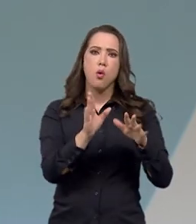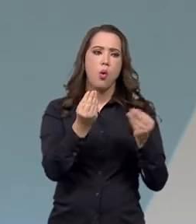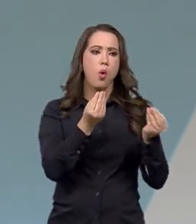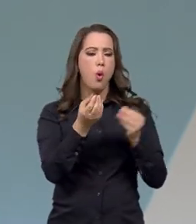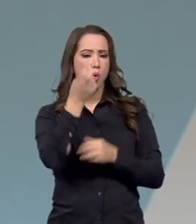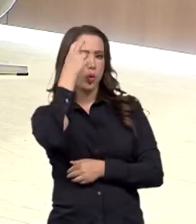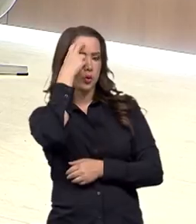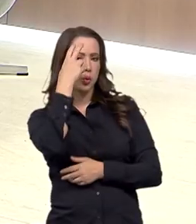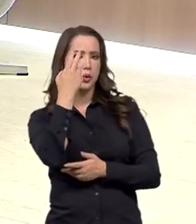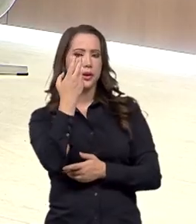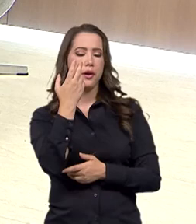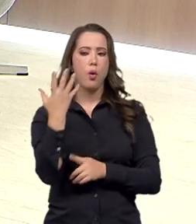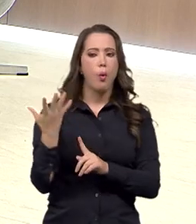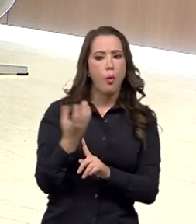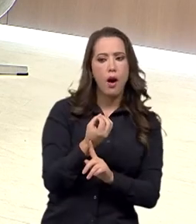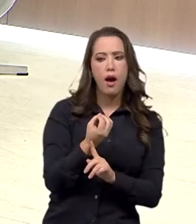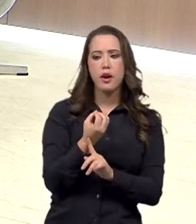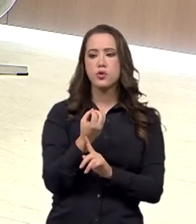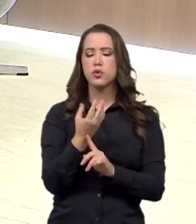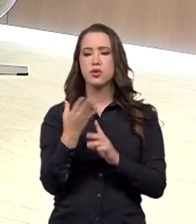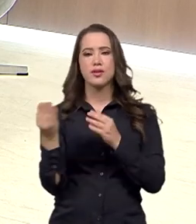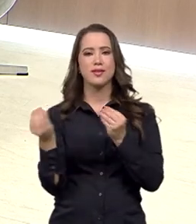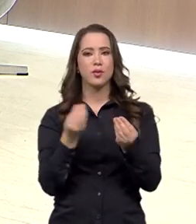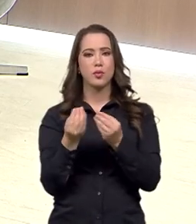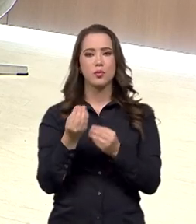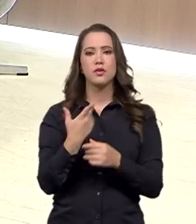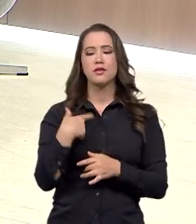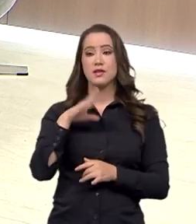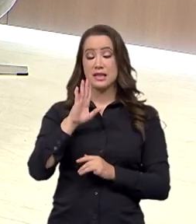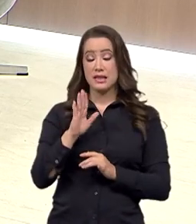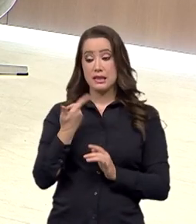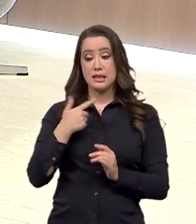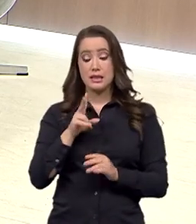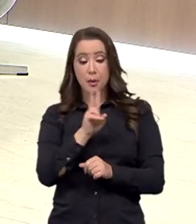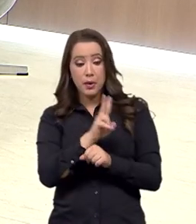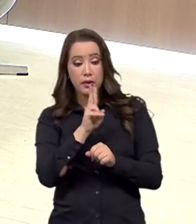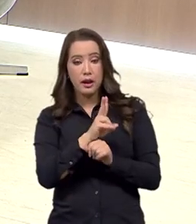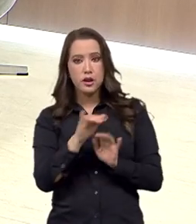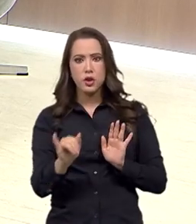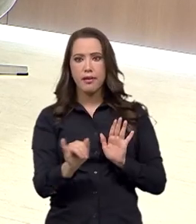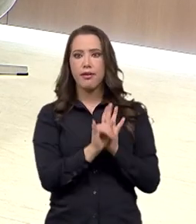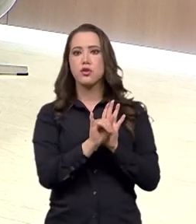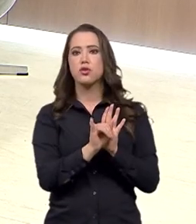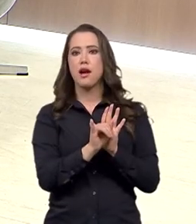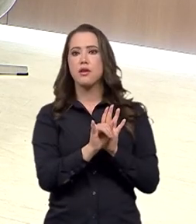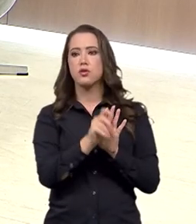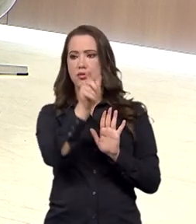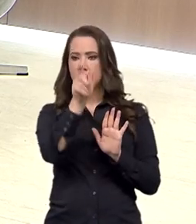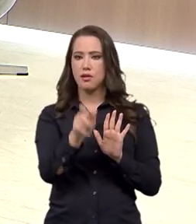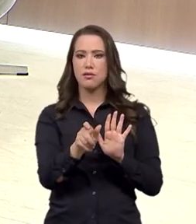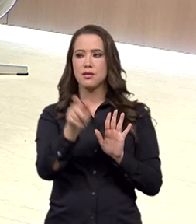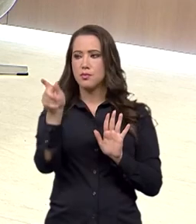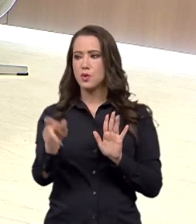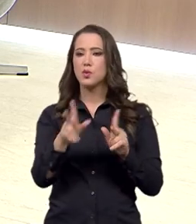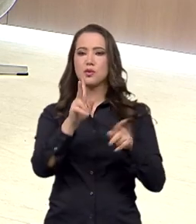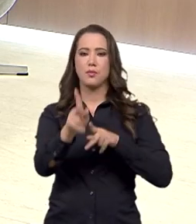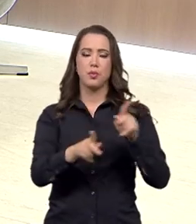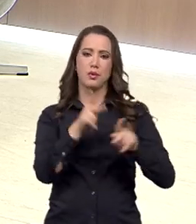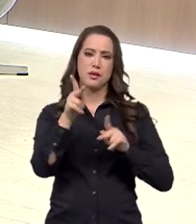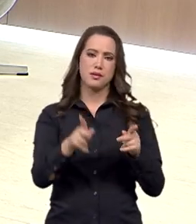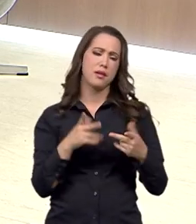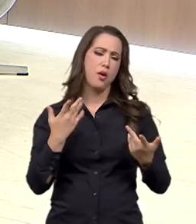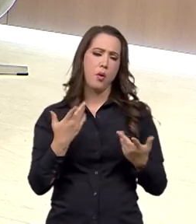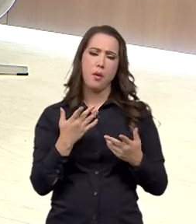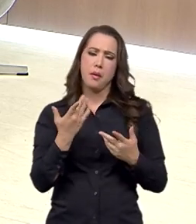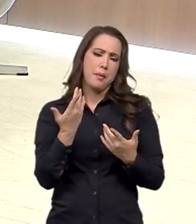artísticas do país, você tem a preservação dessa identidade, dessa memória e fazer com que ela também não fique no passado, não é